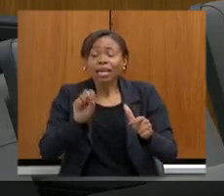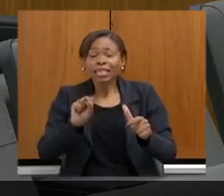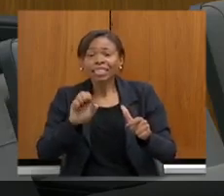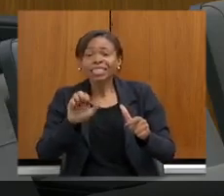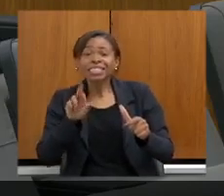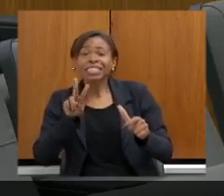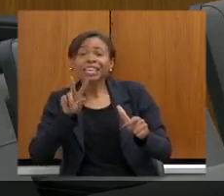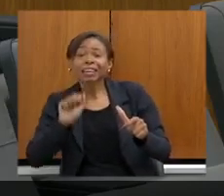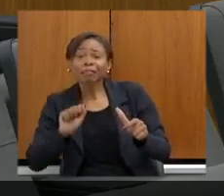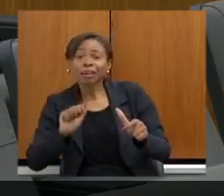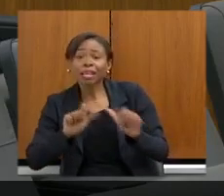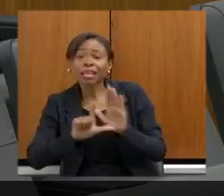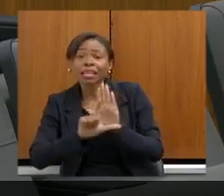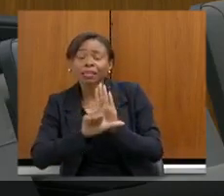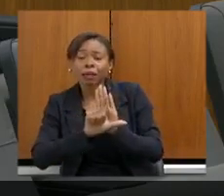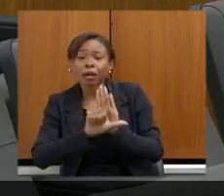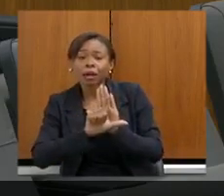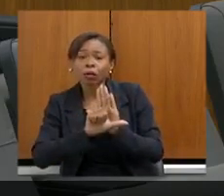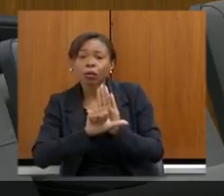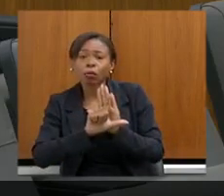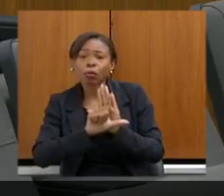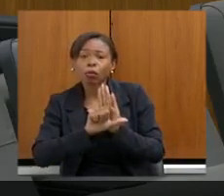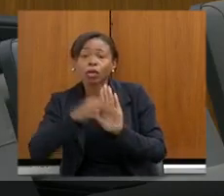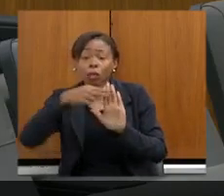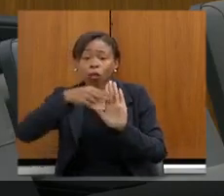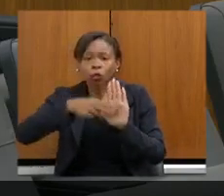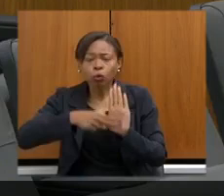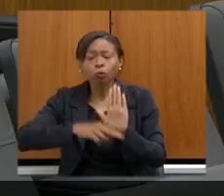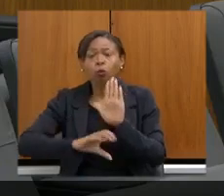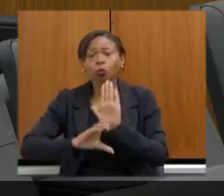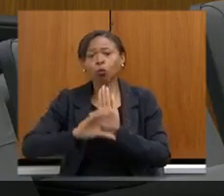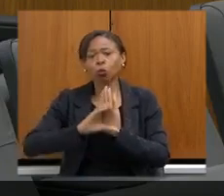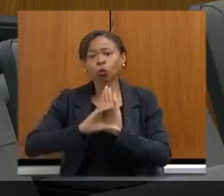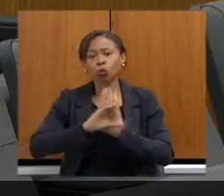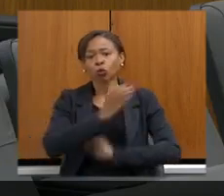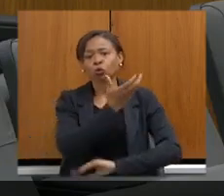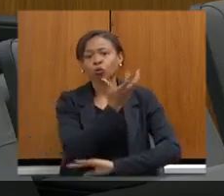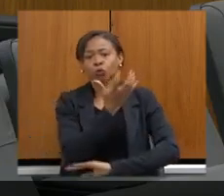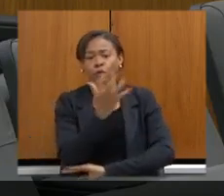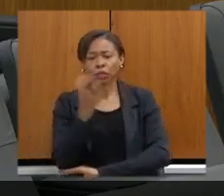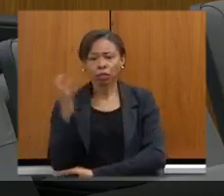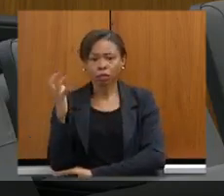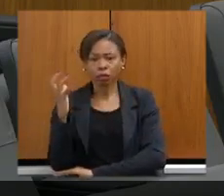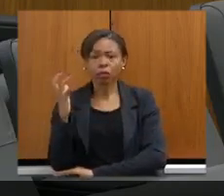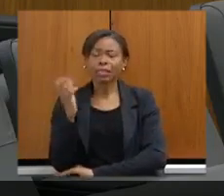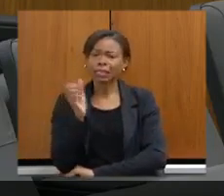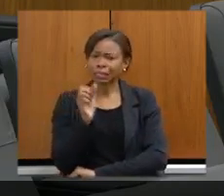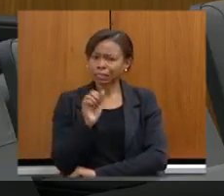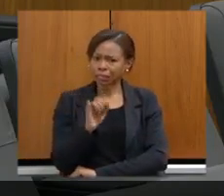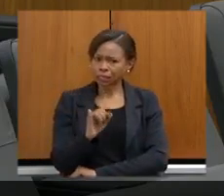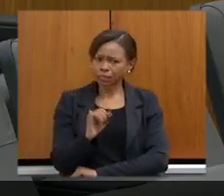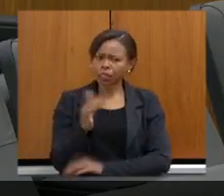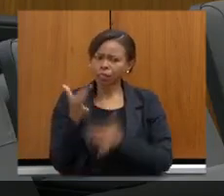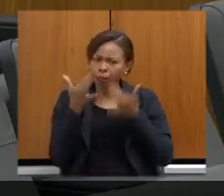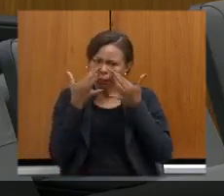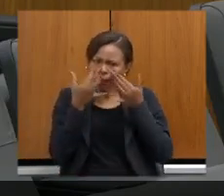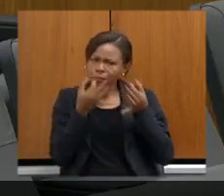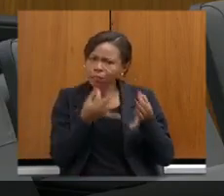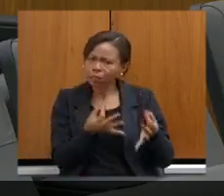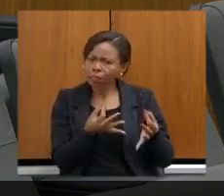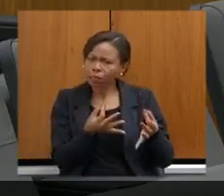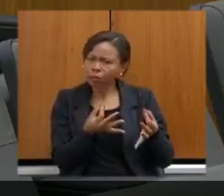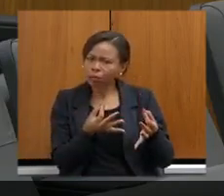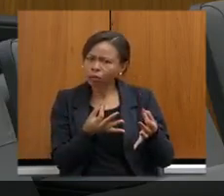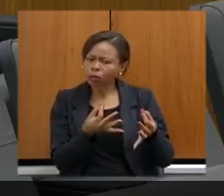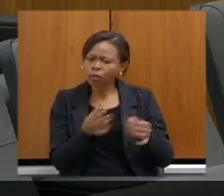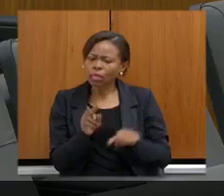normatizado no Código Florestal. Se nós prestássemos mais atenção na reserva